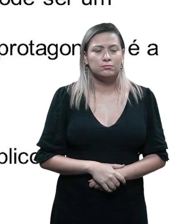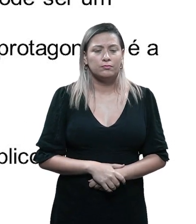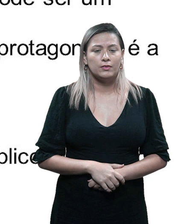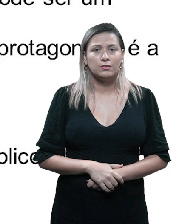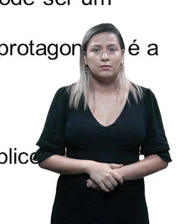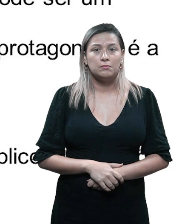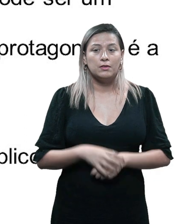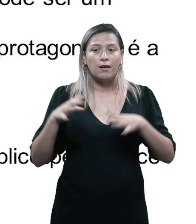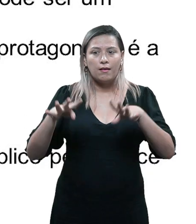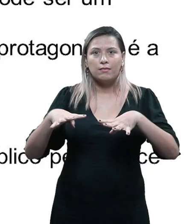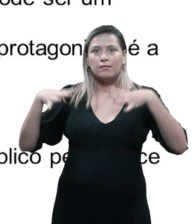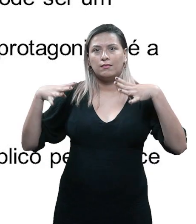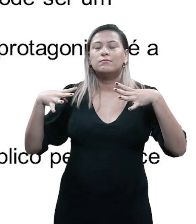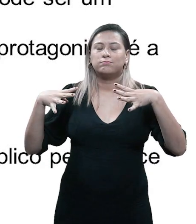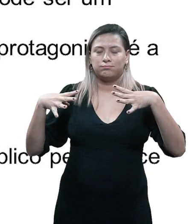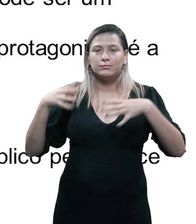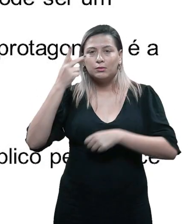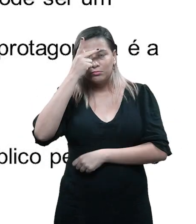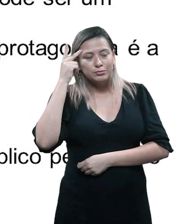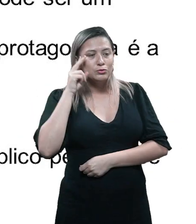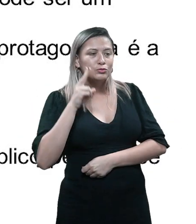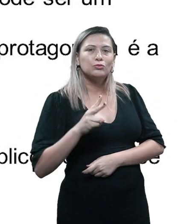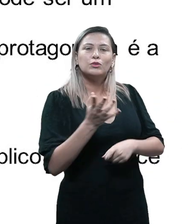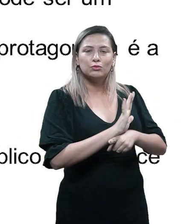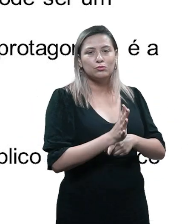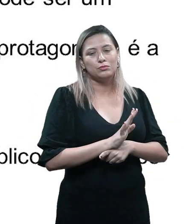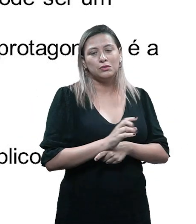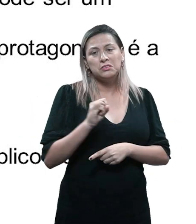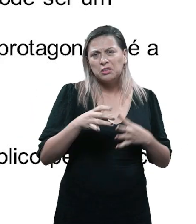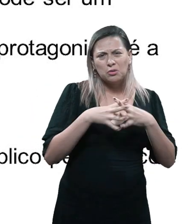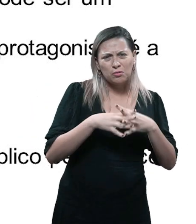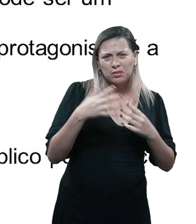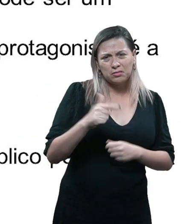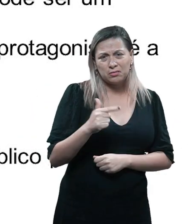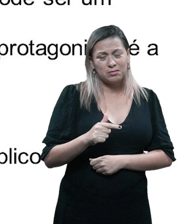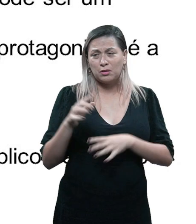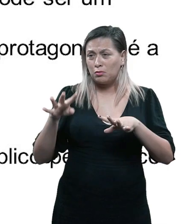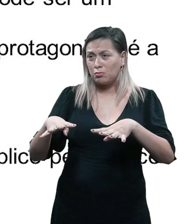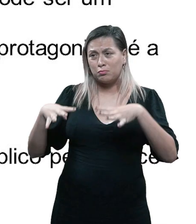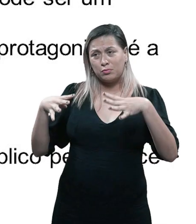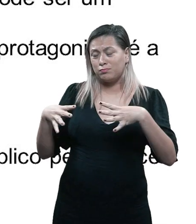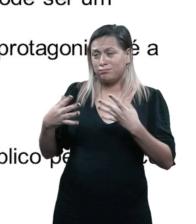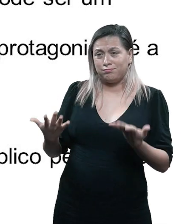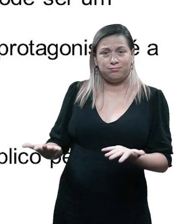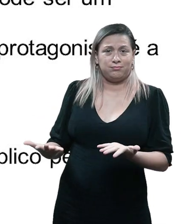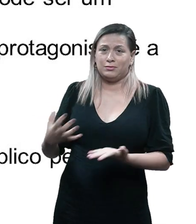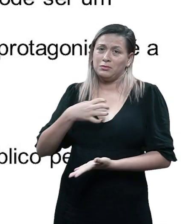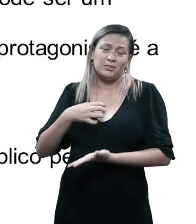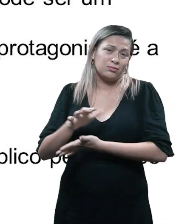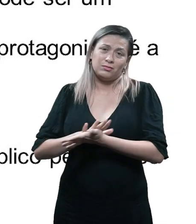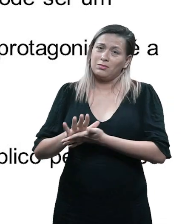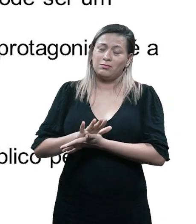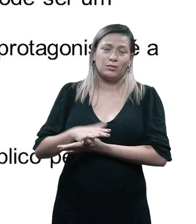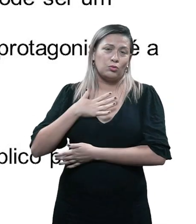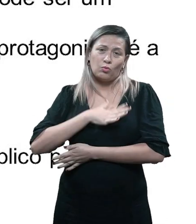atenção dos espectadores. Sem conflito, o público permanece indiferente e não se apega à história.